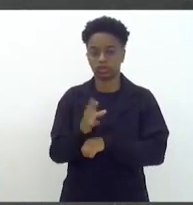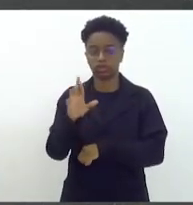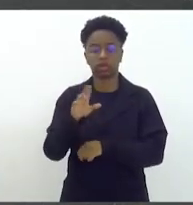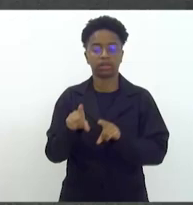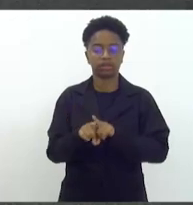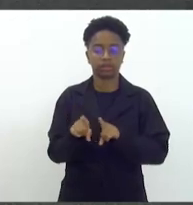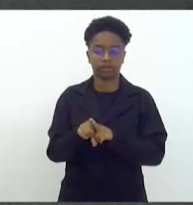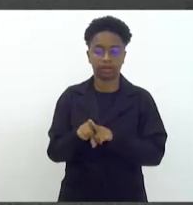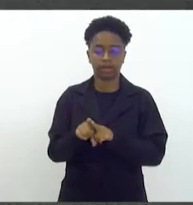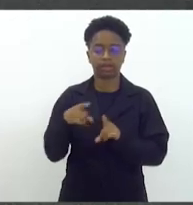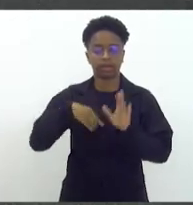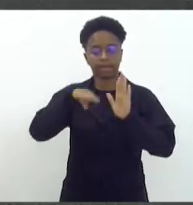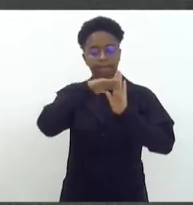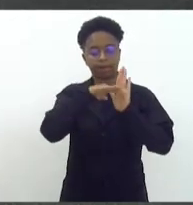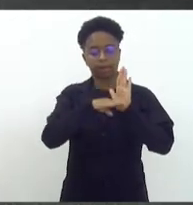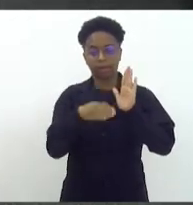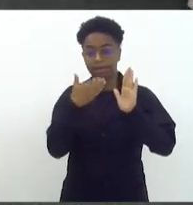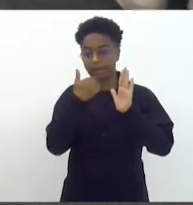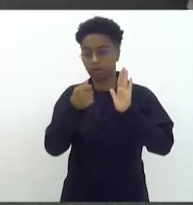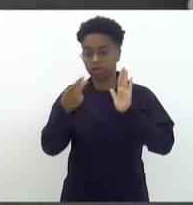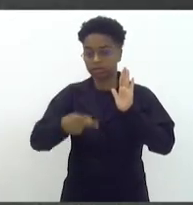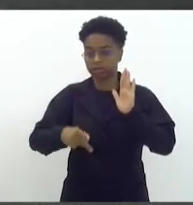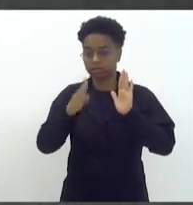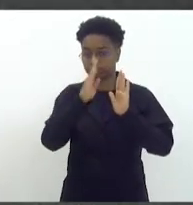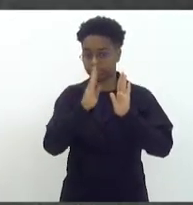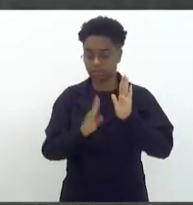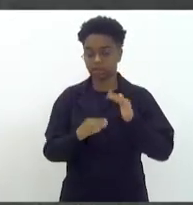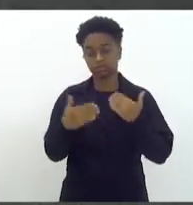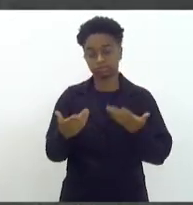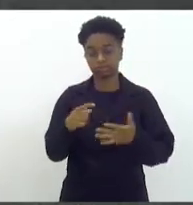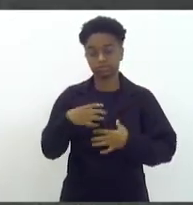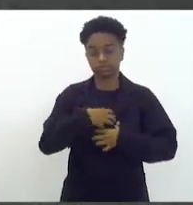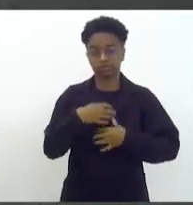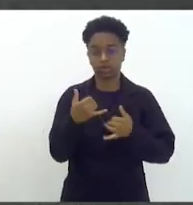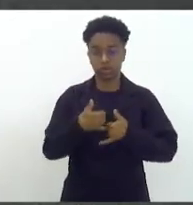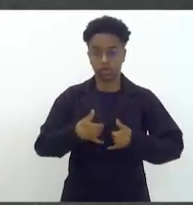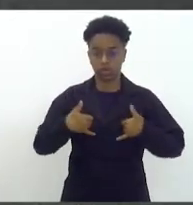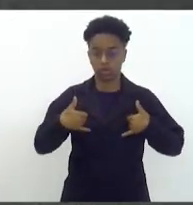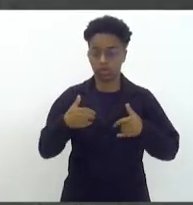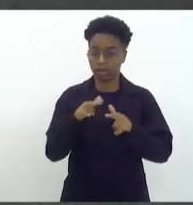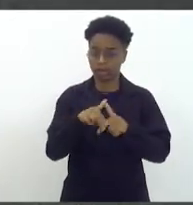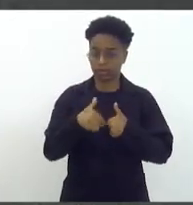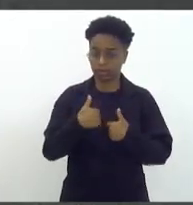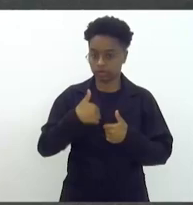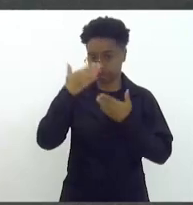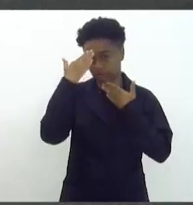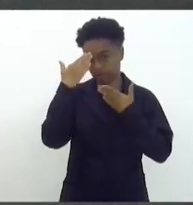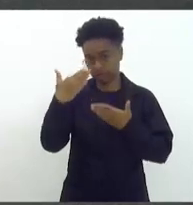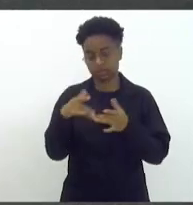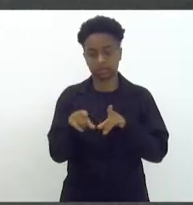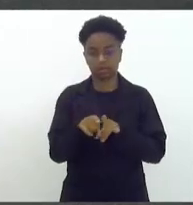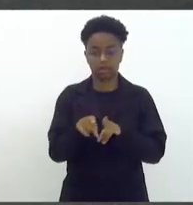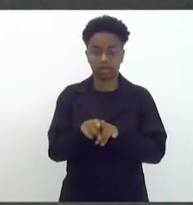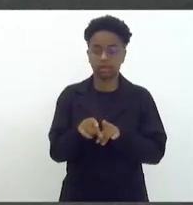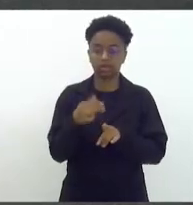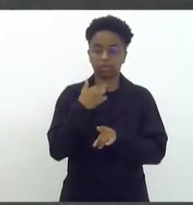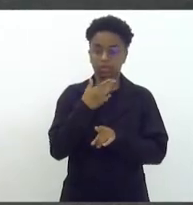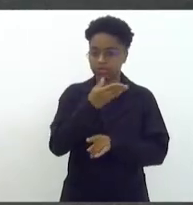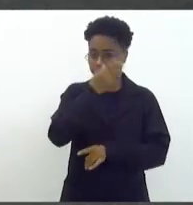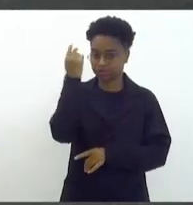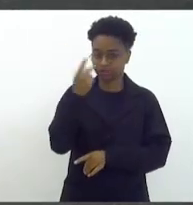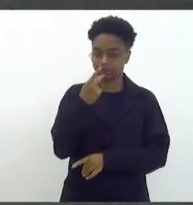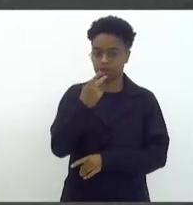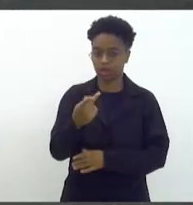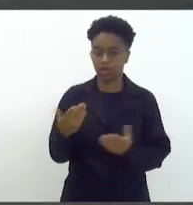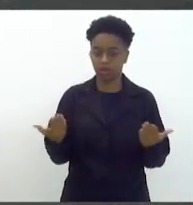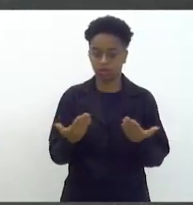está no ranking das melhores do Brasil, coisa que muito nos orgulha. Por isso, eu agradeço, não podia deixar de estar falando hoje,